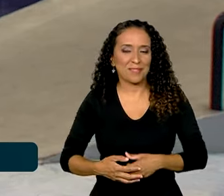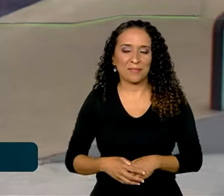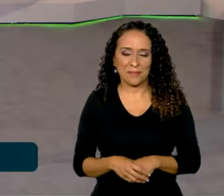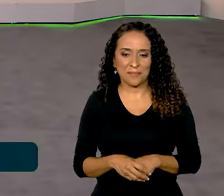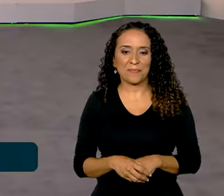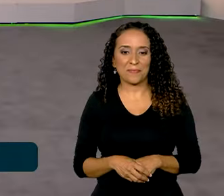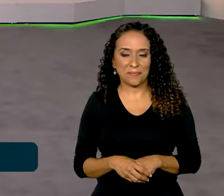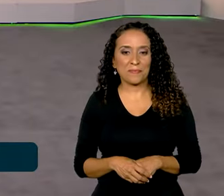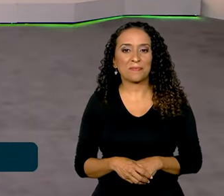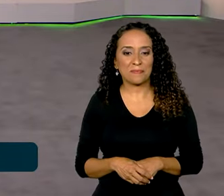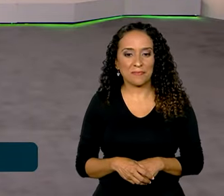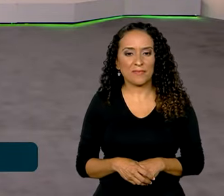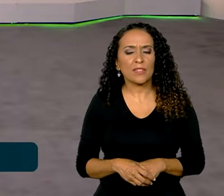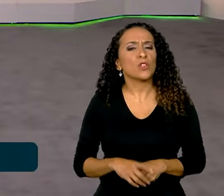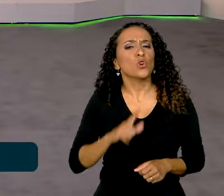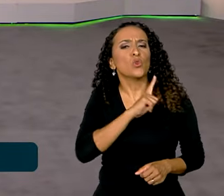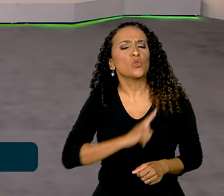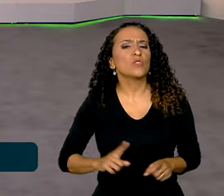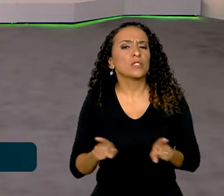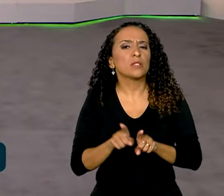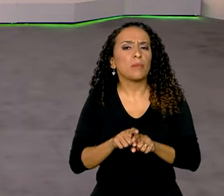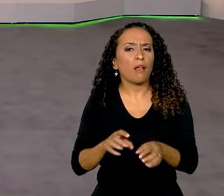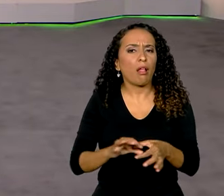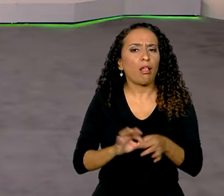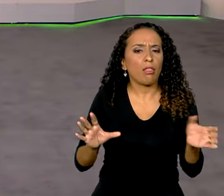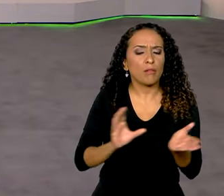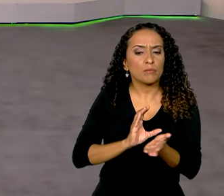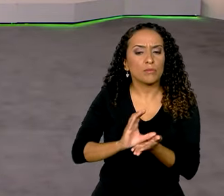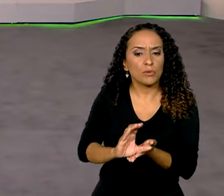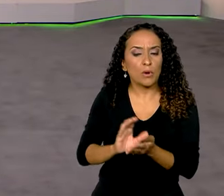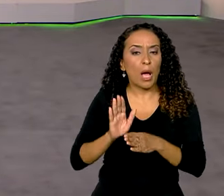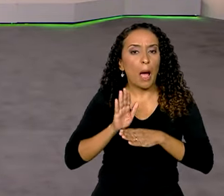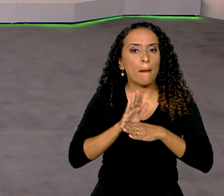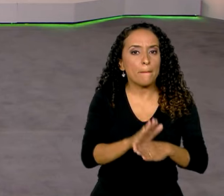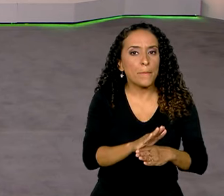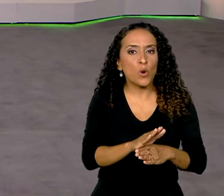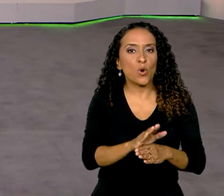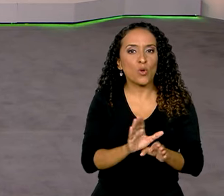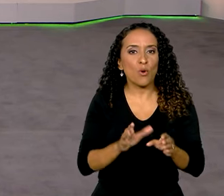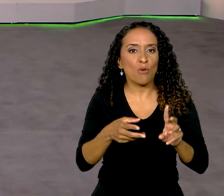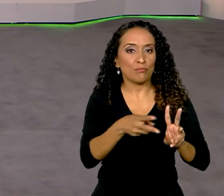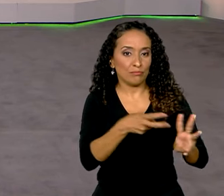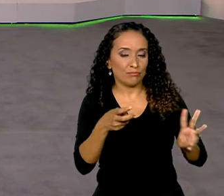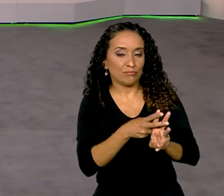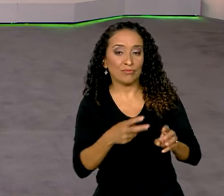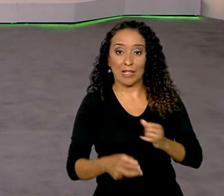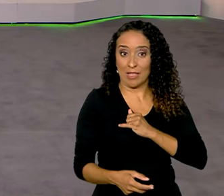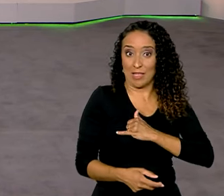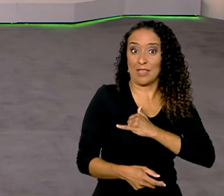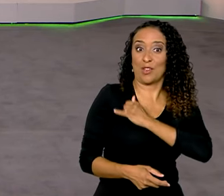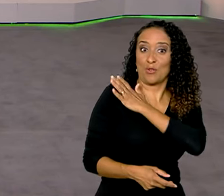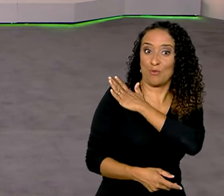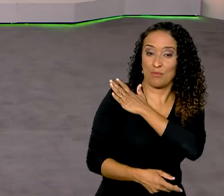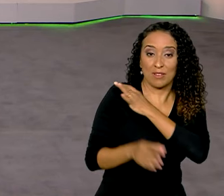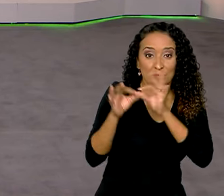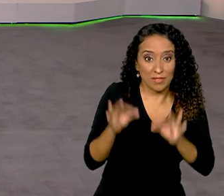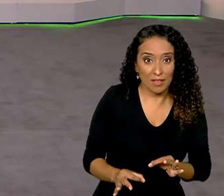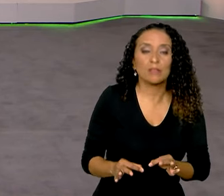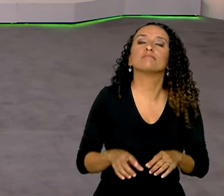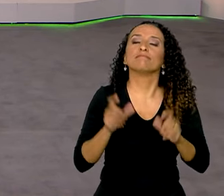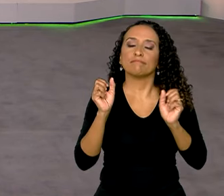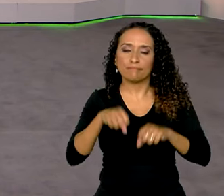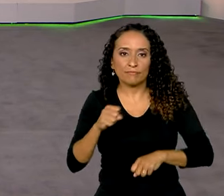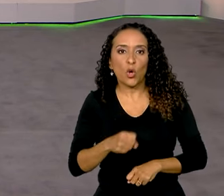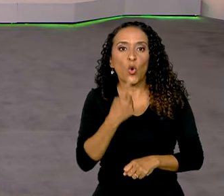Ok, Pablo. E o governo também liberou recursos para apoio ao povo indígena e a Nomame, não é isso? Exatamente. O valor